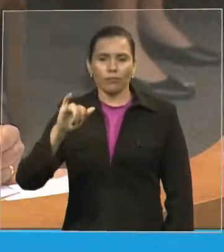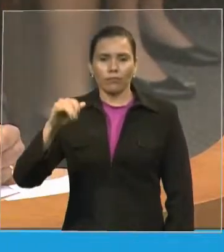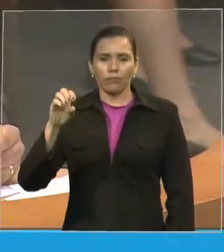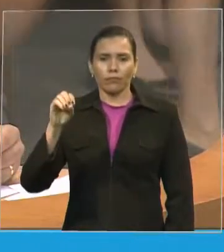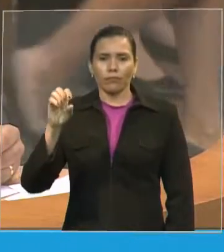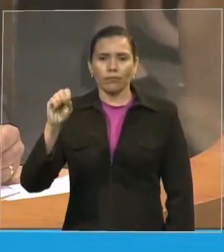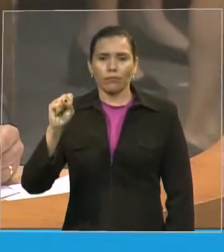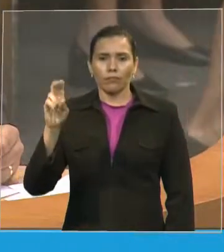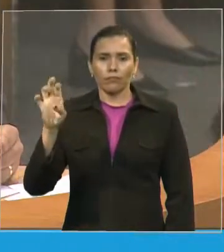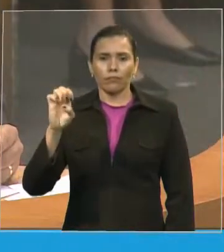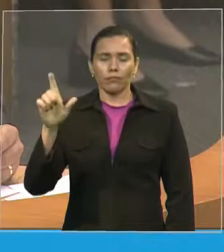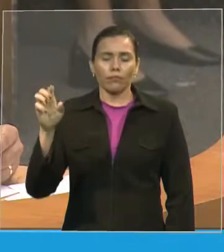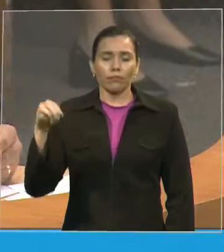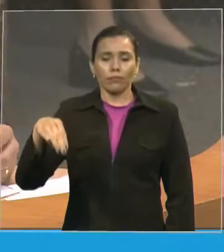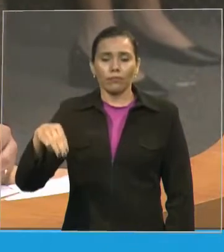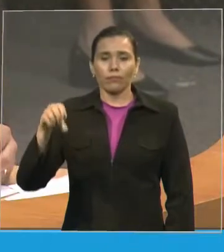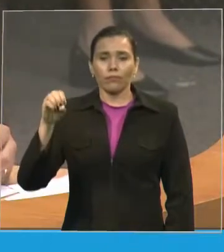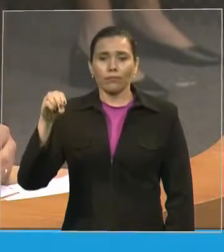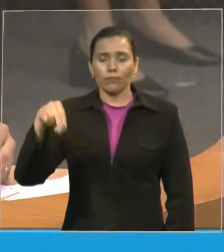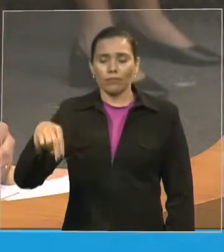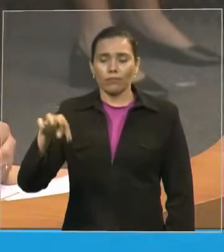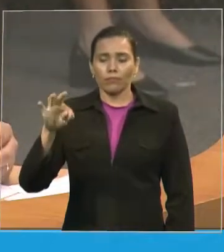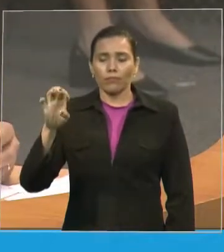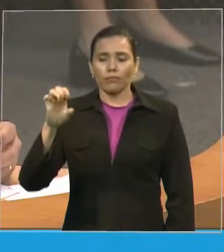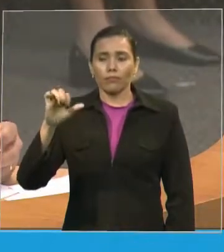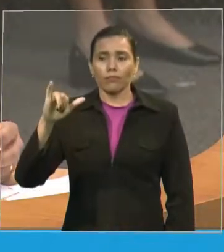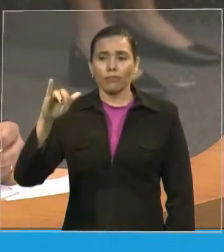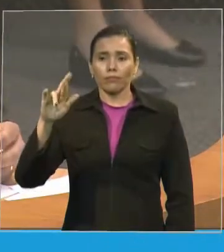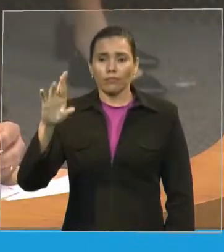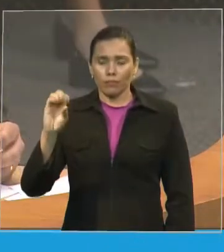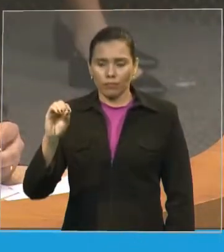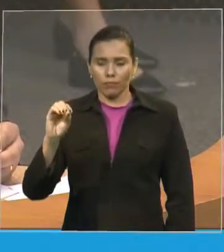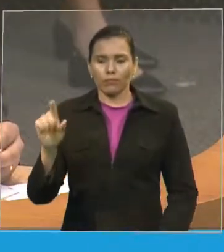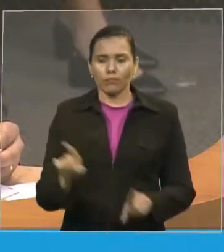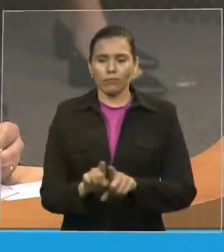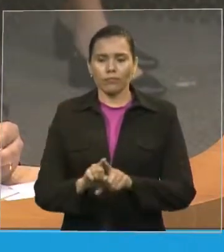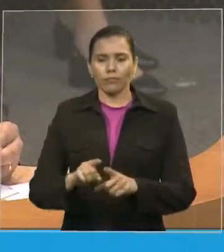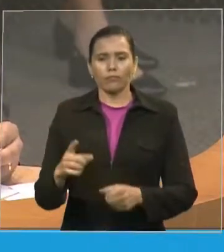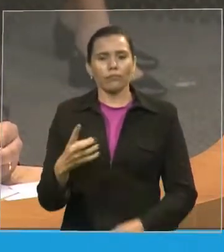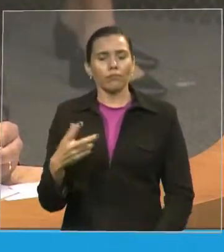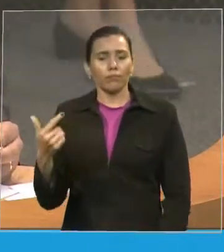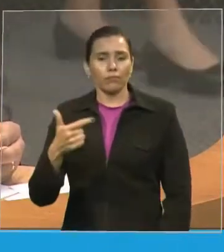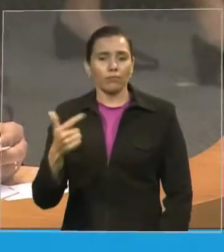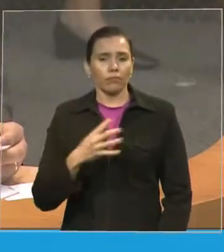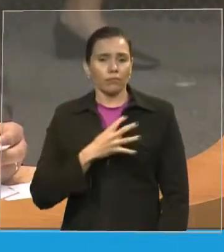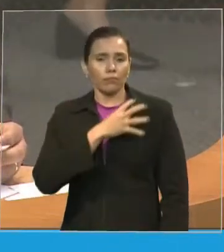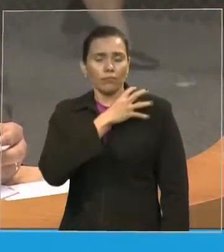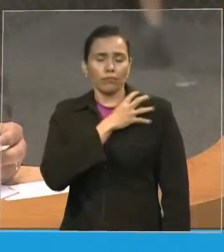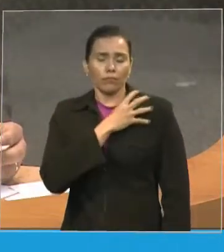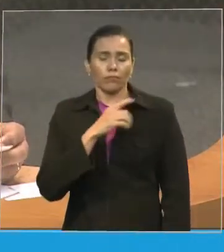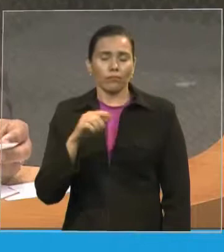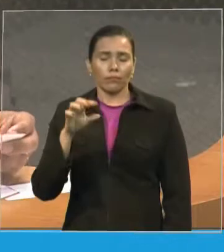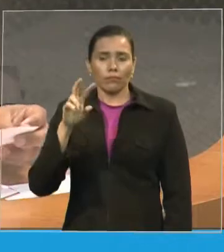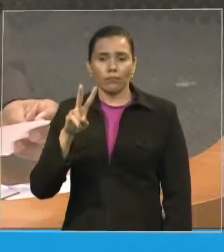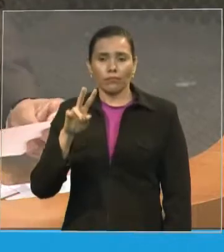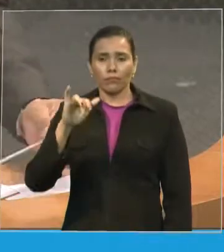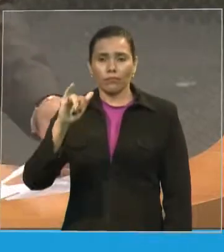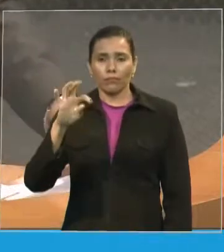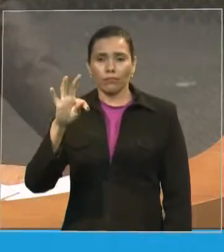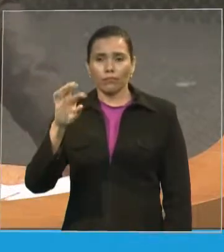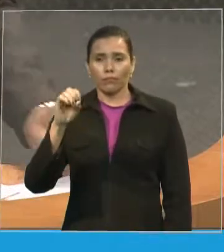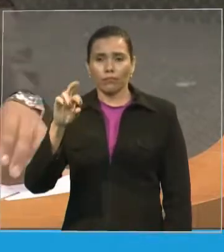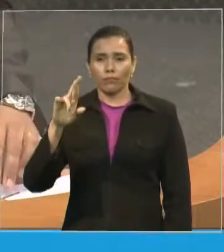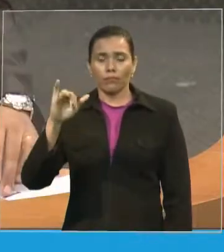Segundo tenente Vitório, representando aqui o comando do 24º